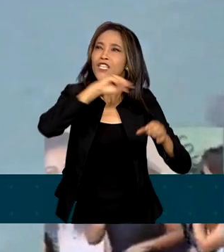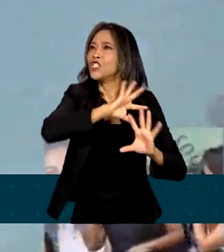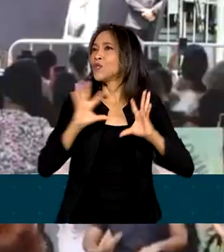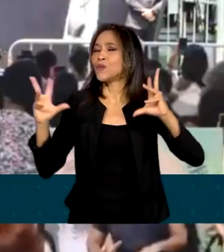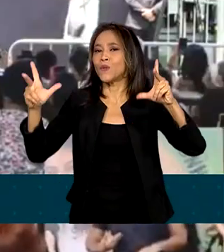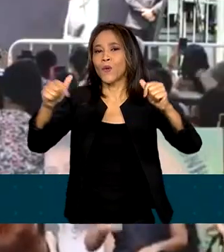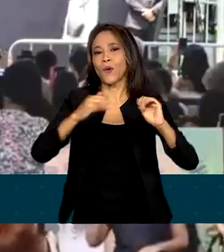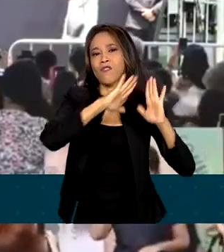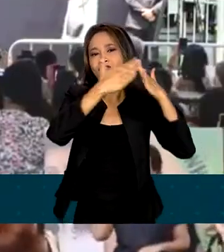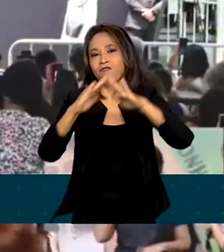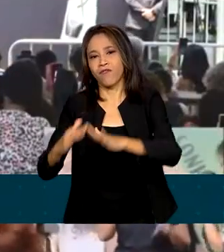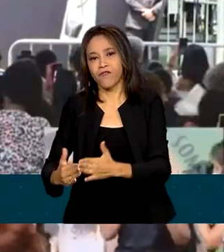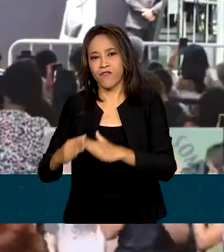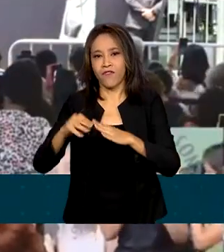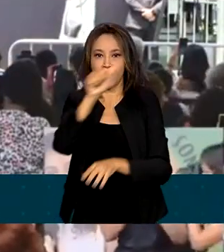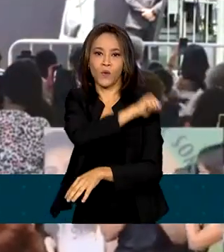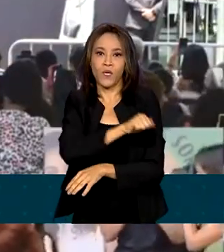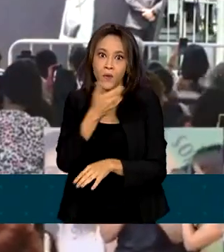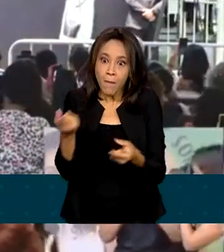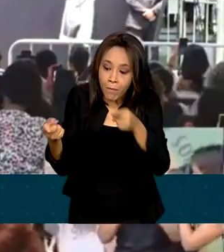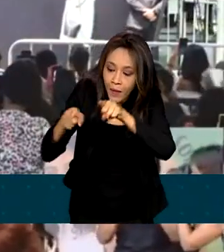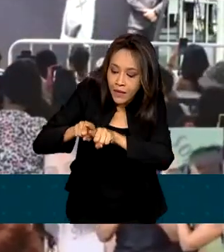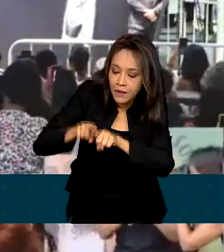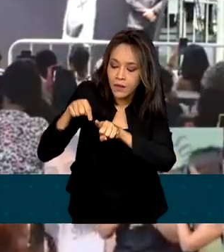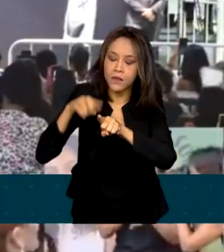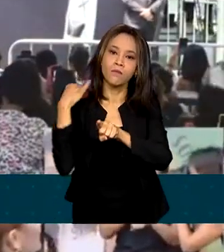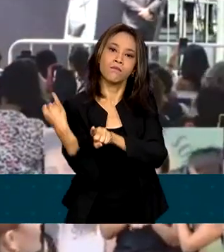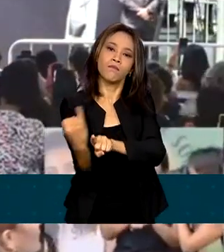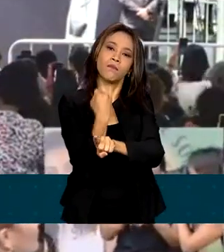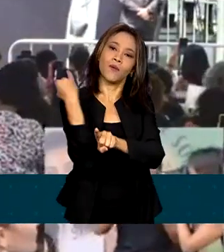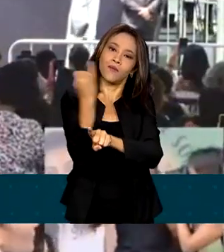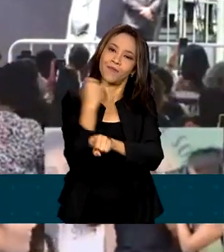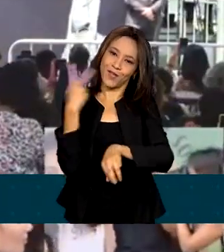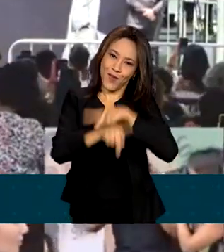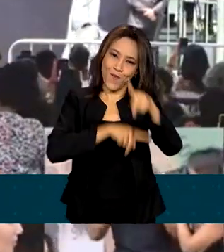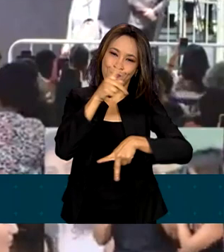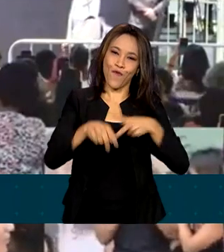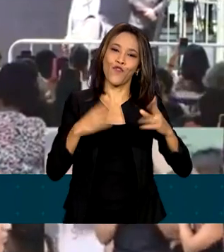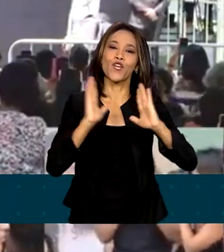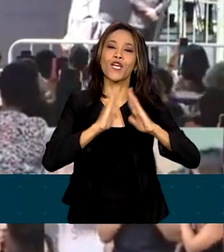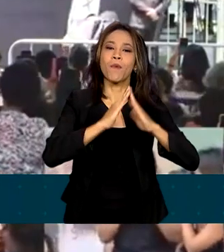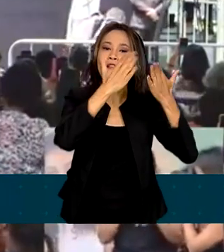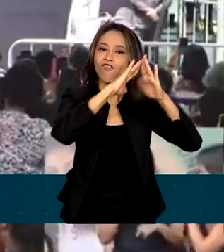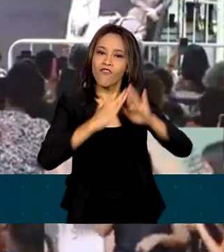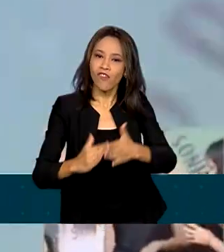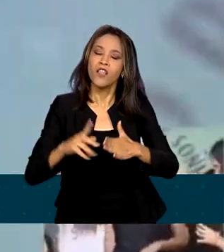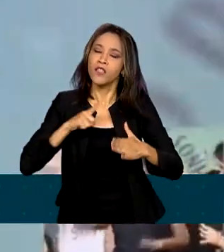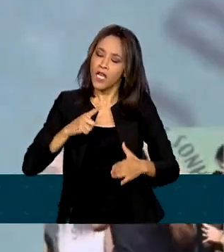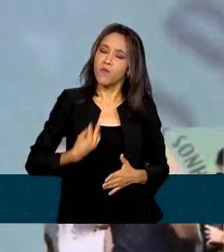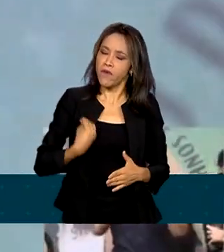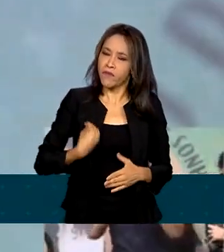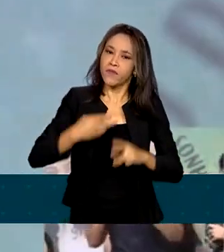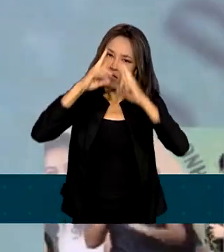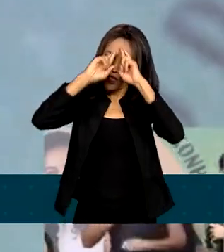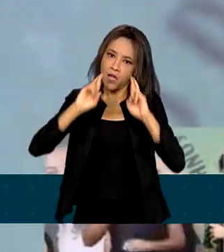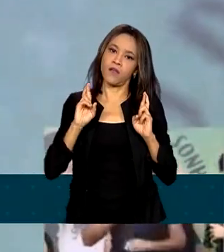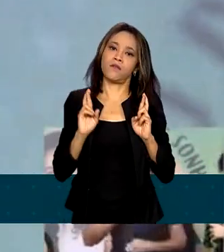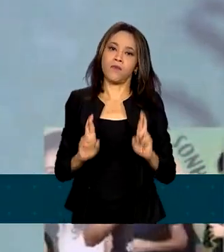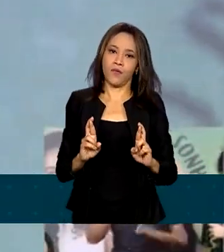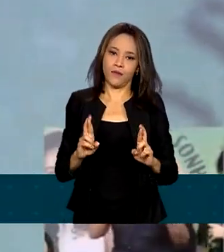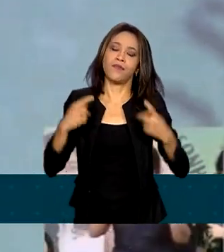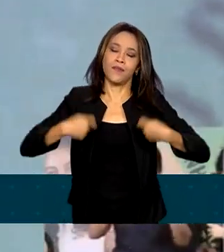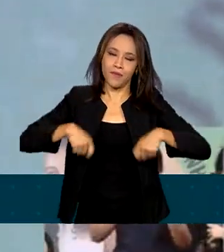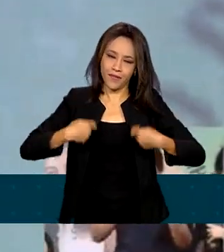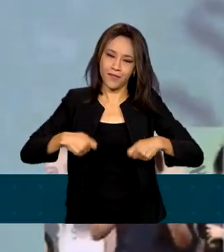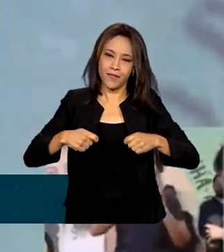Janeiro. E essas parcerias são primordiais para que o povo favelado viva uma vida digna de respeito, que a gente sabe que